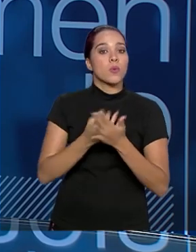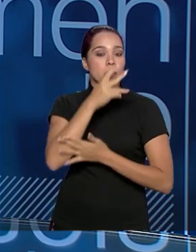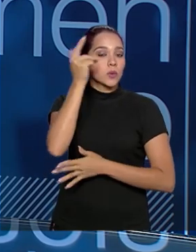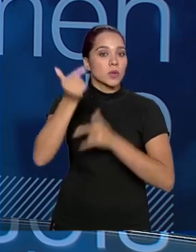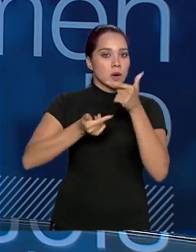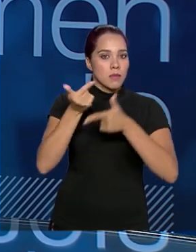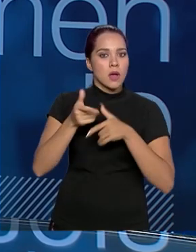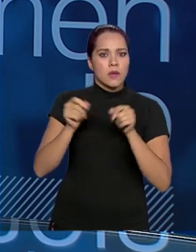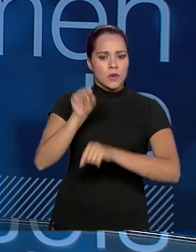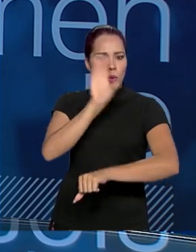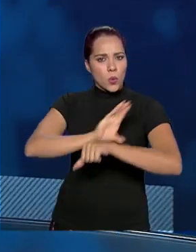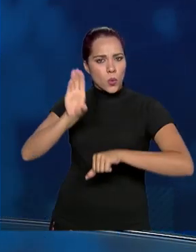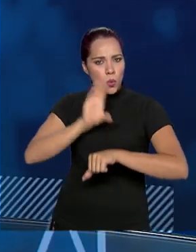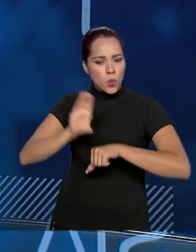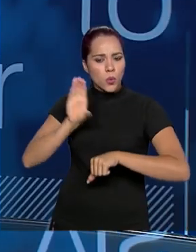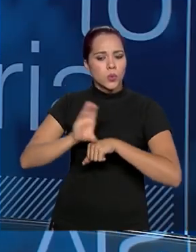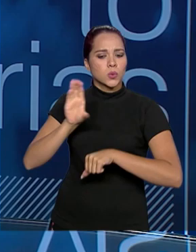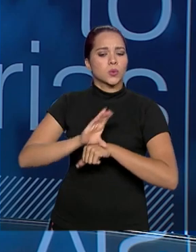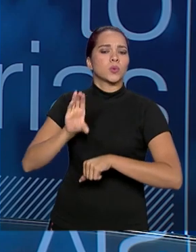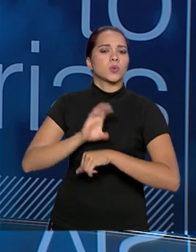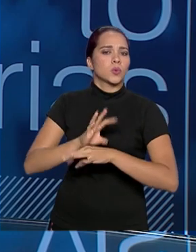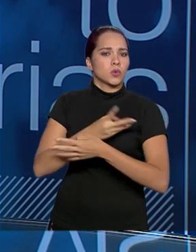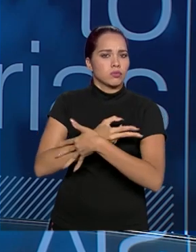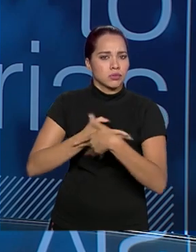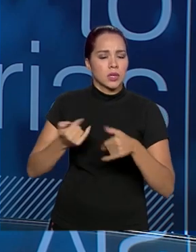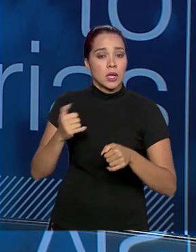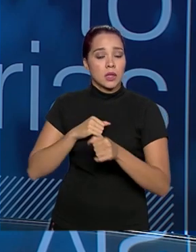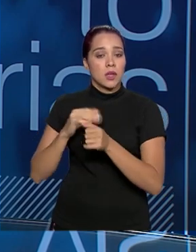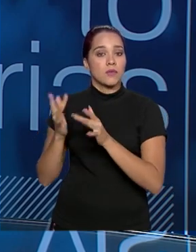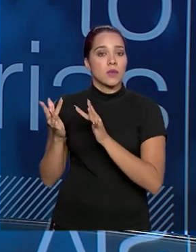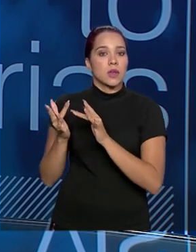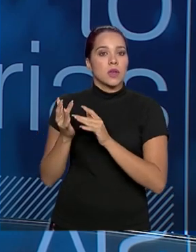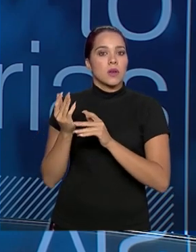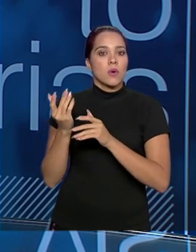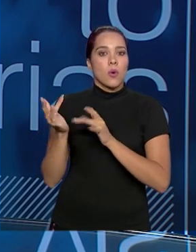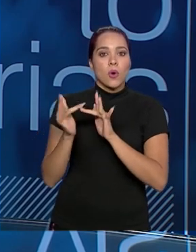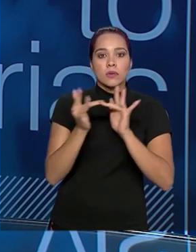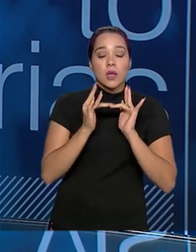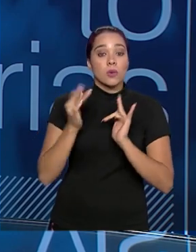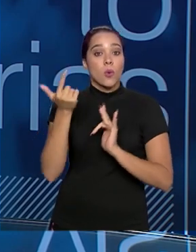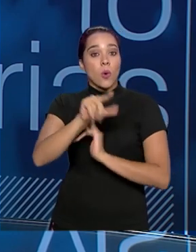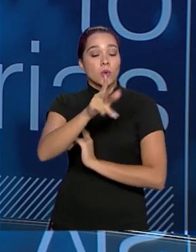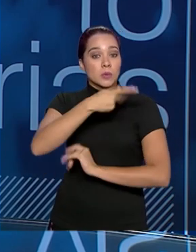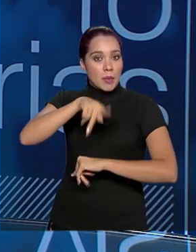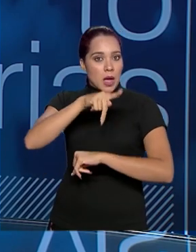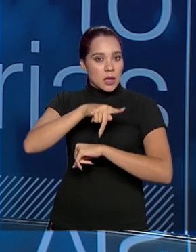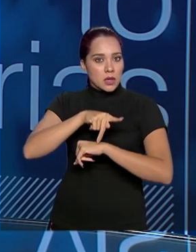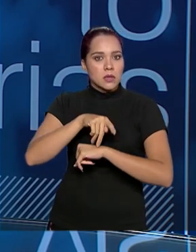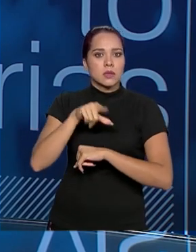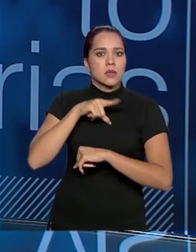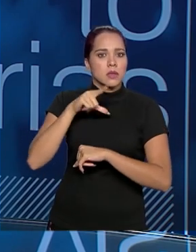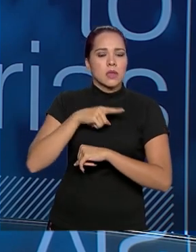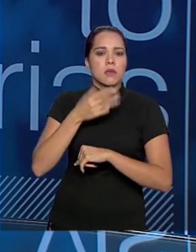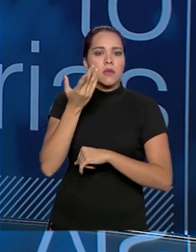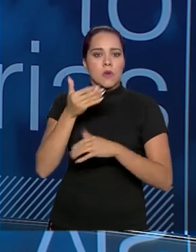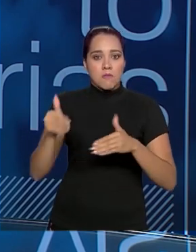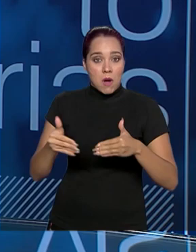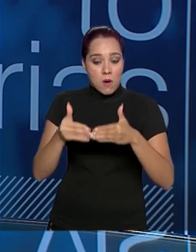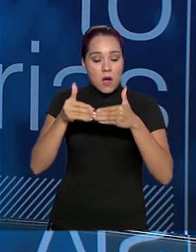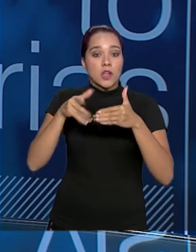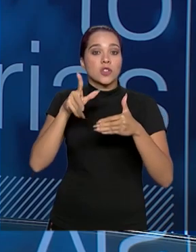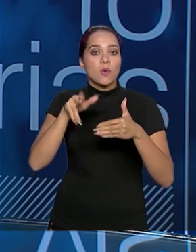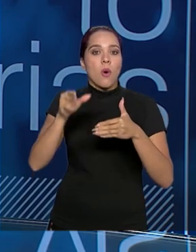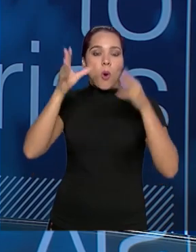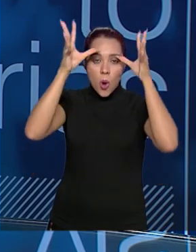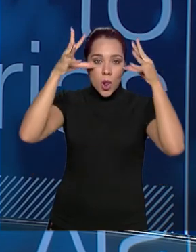fizemos curso de capacitação. Tivemos muita interação com outros países que têm know-how na questão de barragens, como é